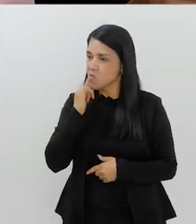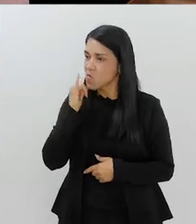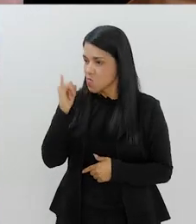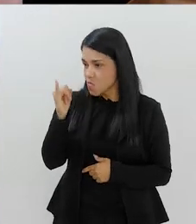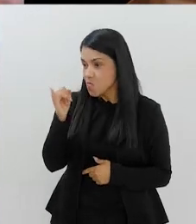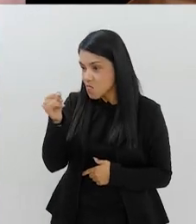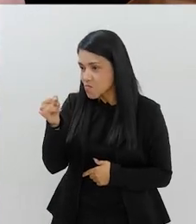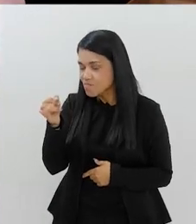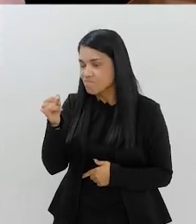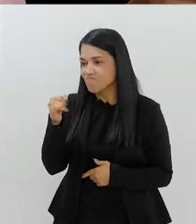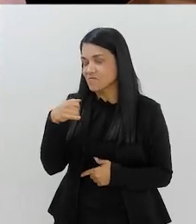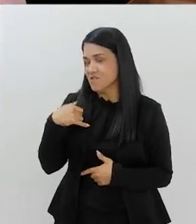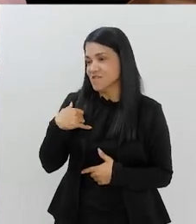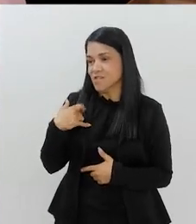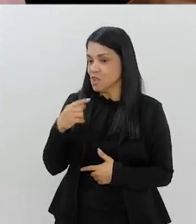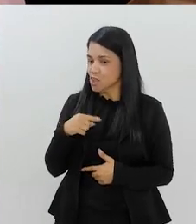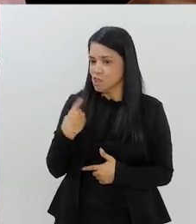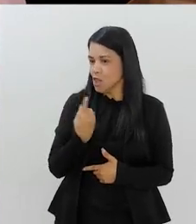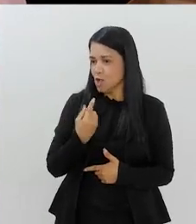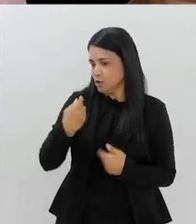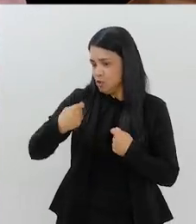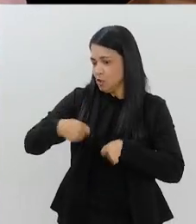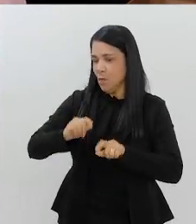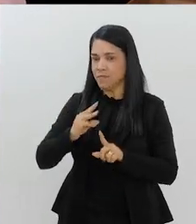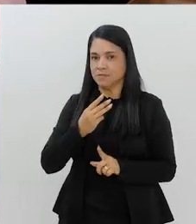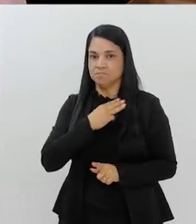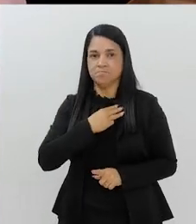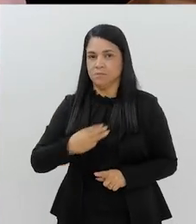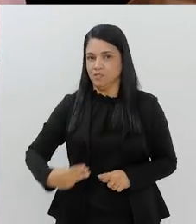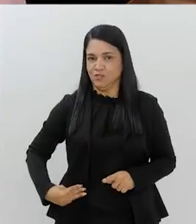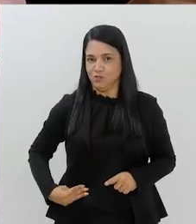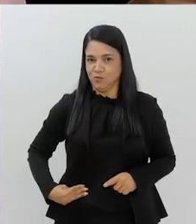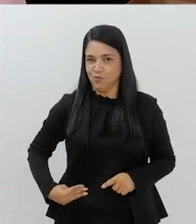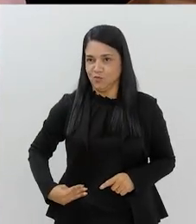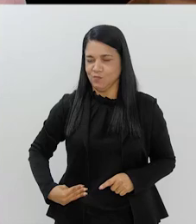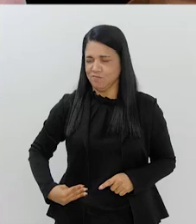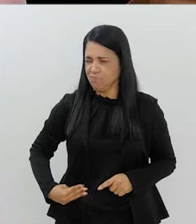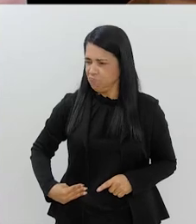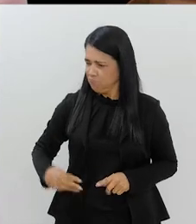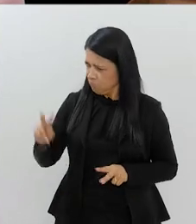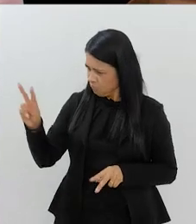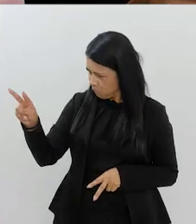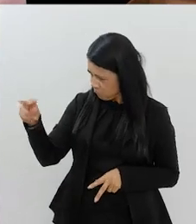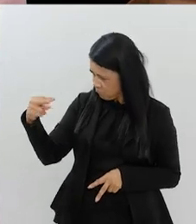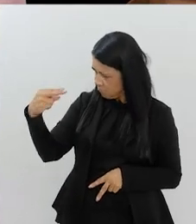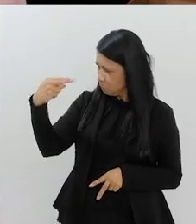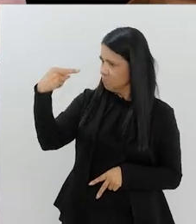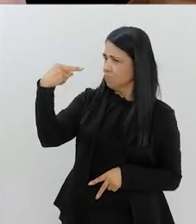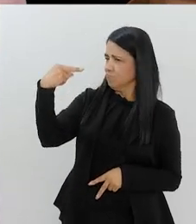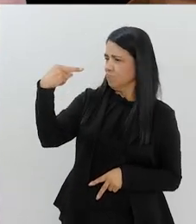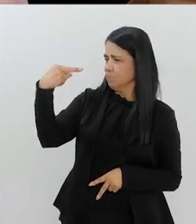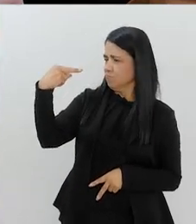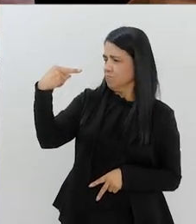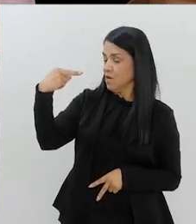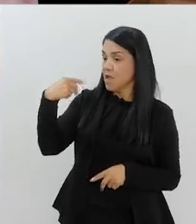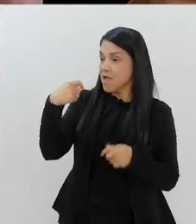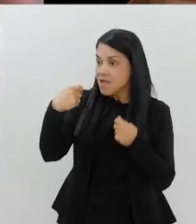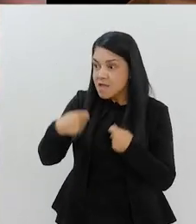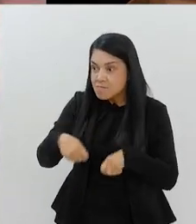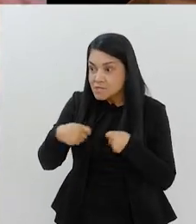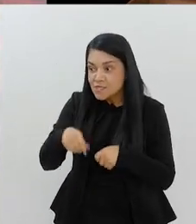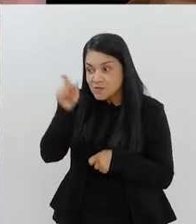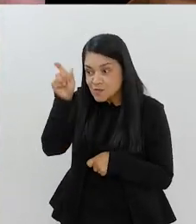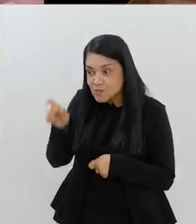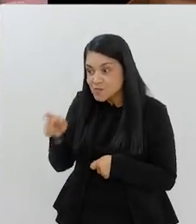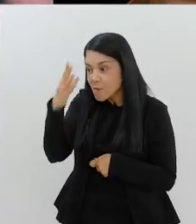queria dizer para o senhor que nós não precisamos do ministro. Ele ficou me olhando assim, eu digo, a gente precisa do